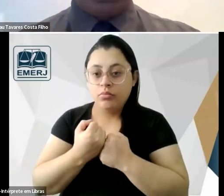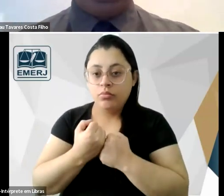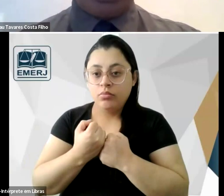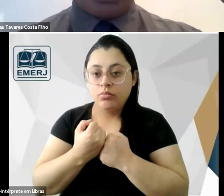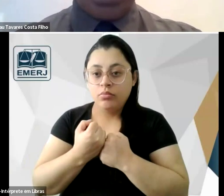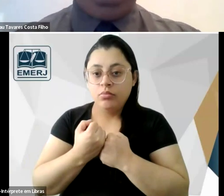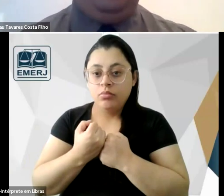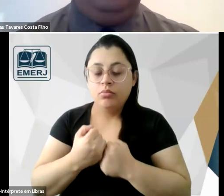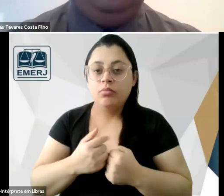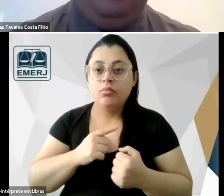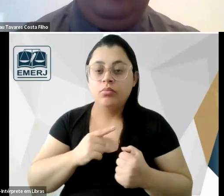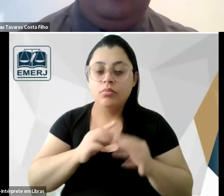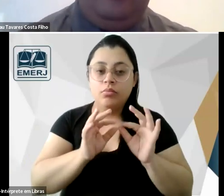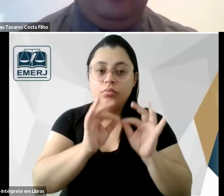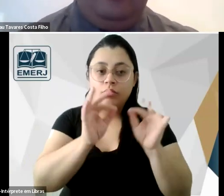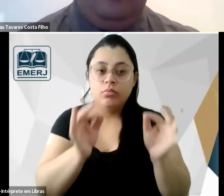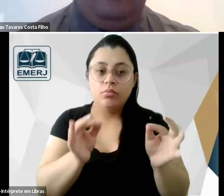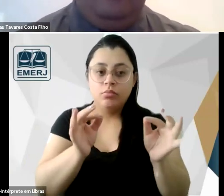e eu acho que essa é uma simplificação